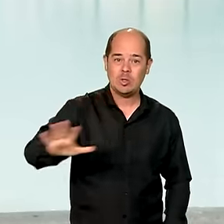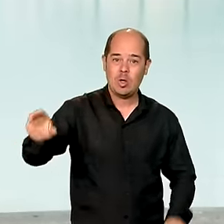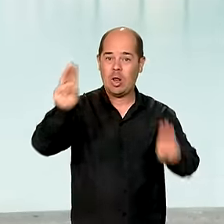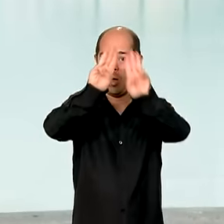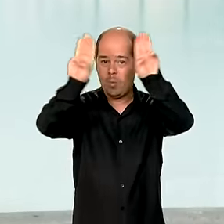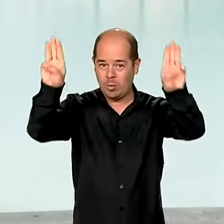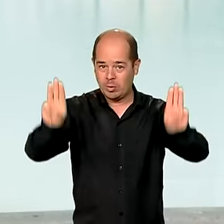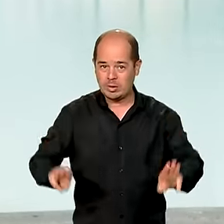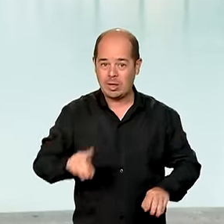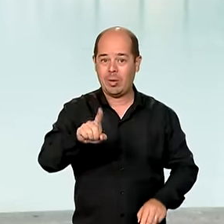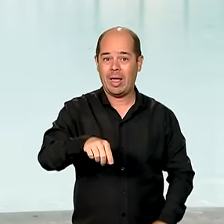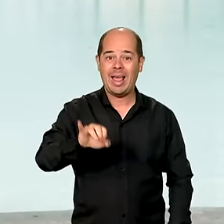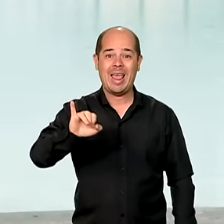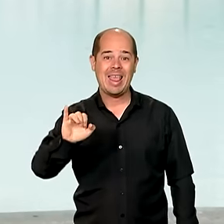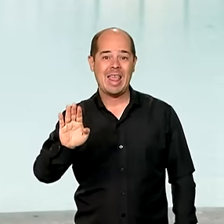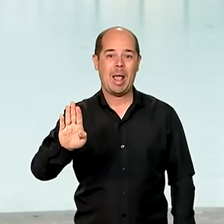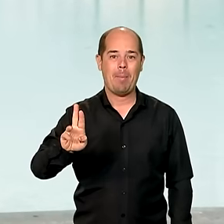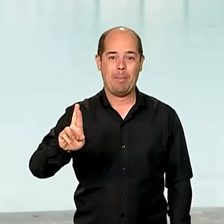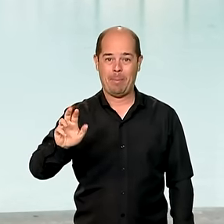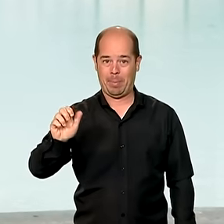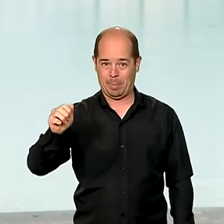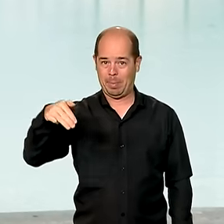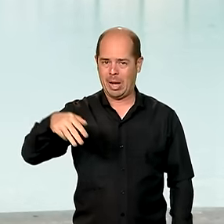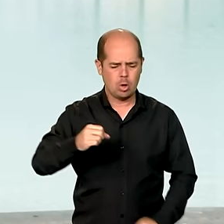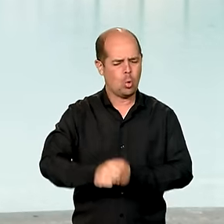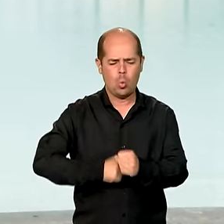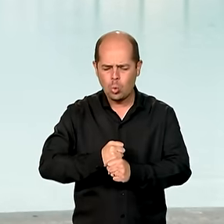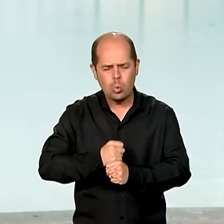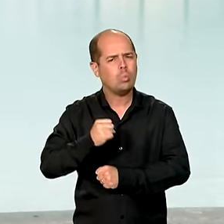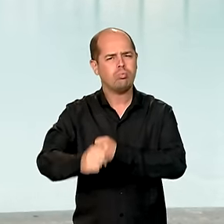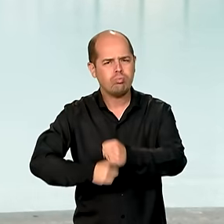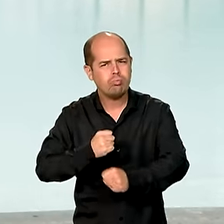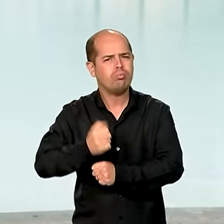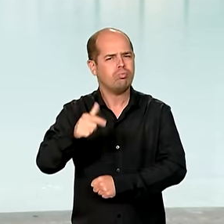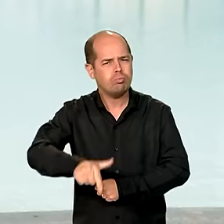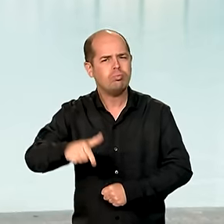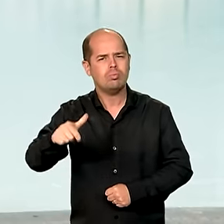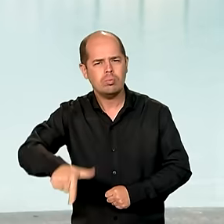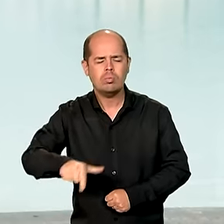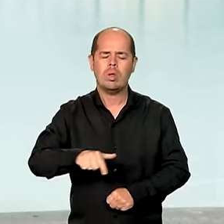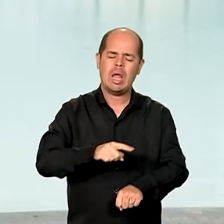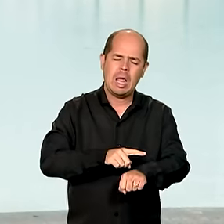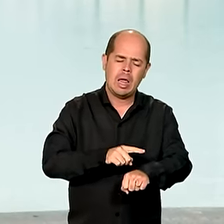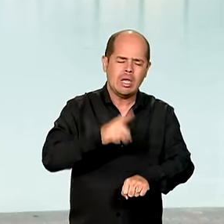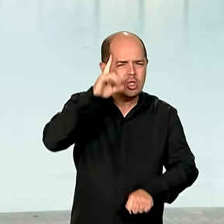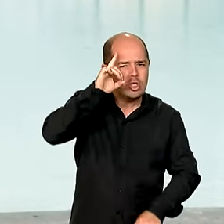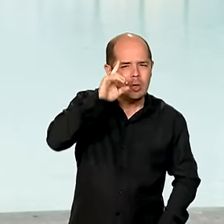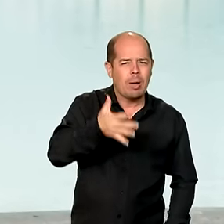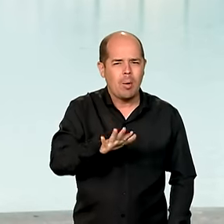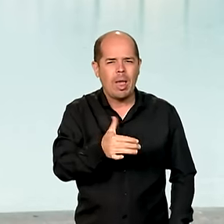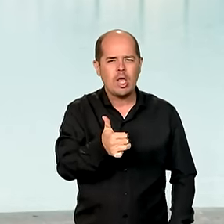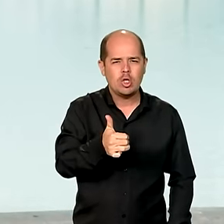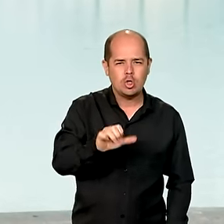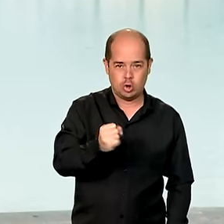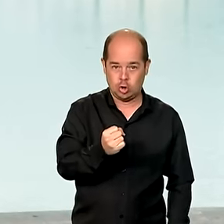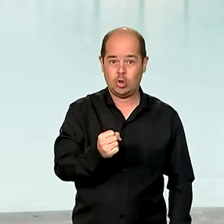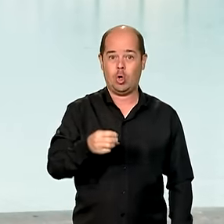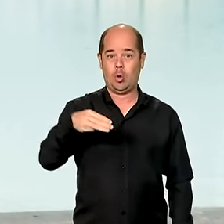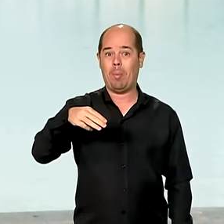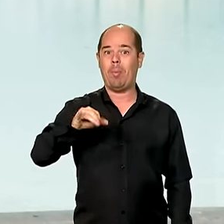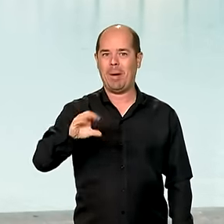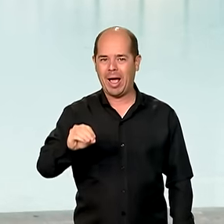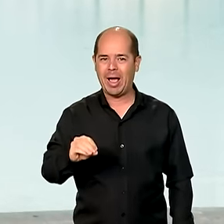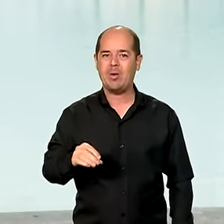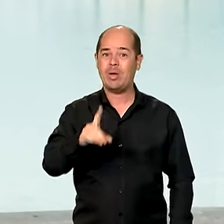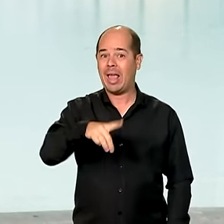IBRABAN, Instituto Brasileiro de Museus, sempre em torno dessa data, do dia 18 de maio, que é o Dia Internacional dos Museus. Esse